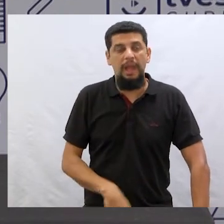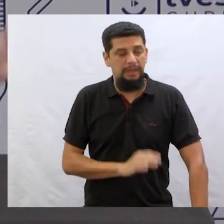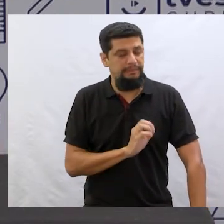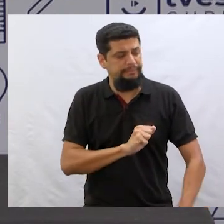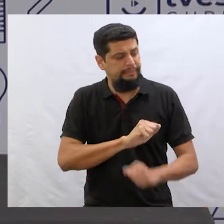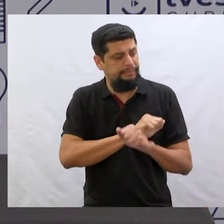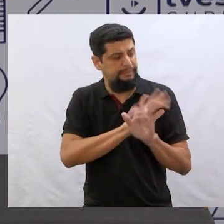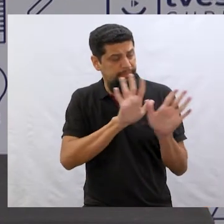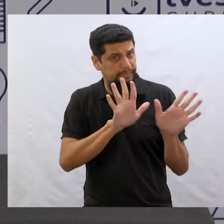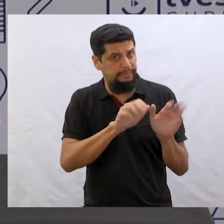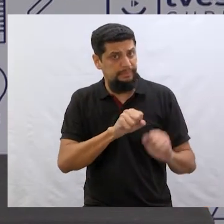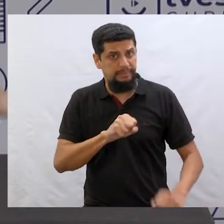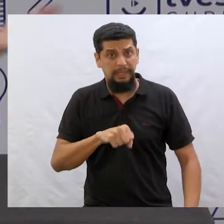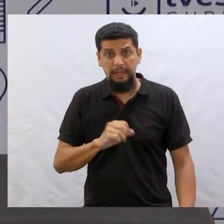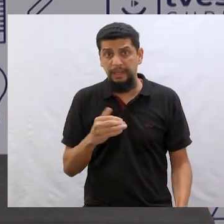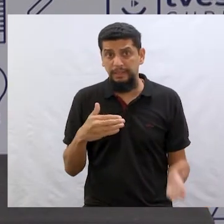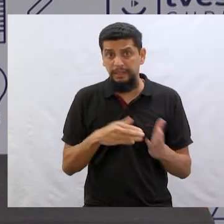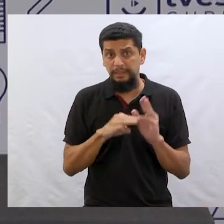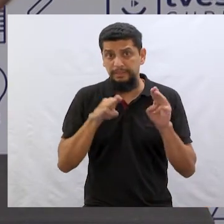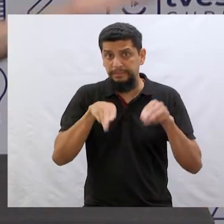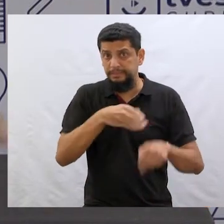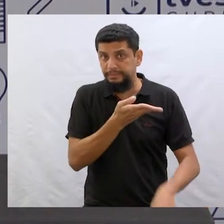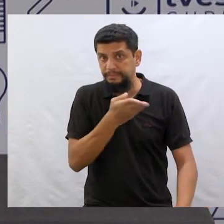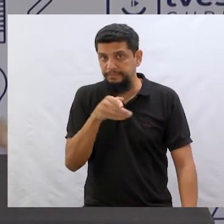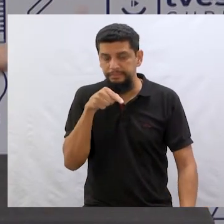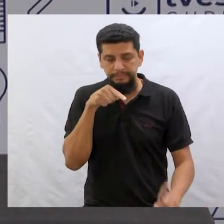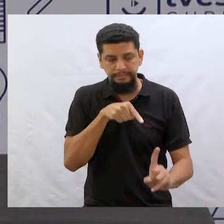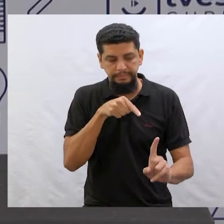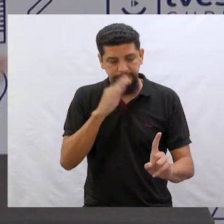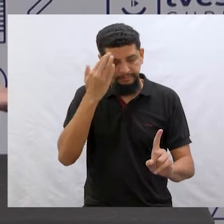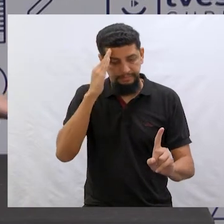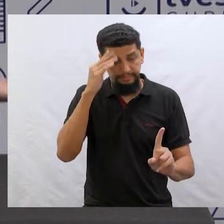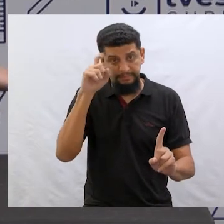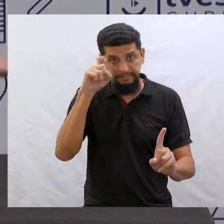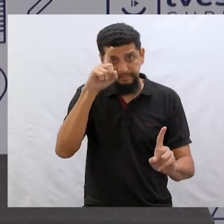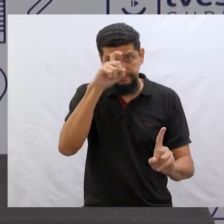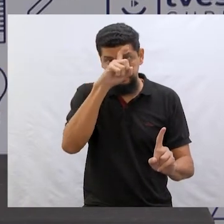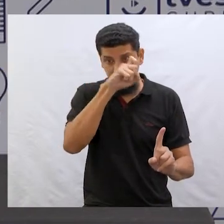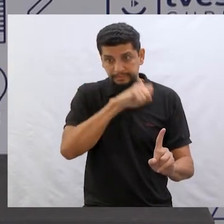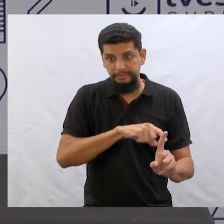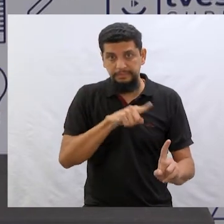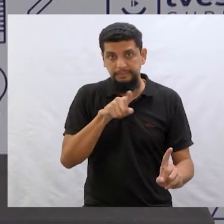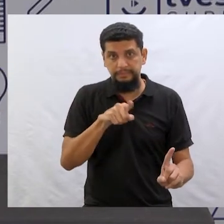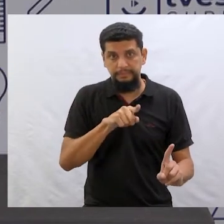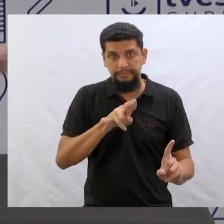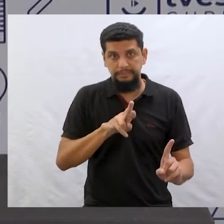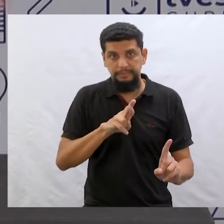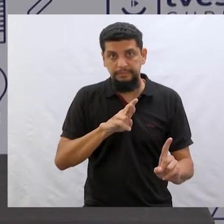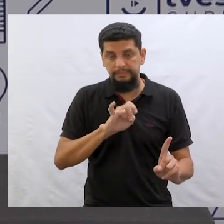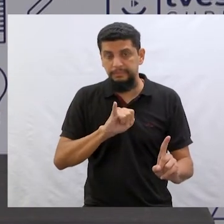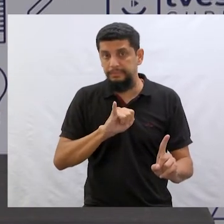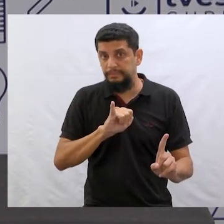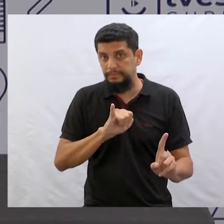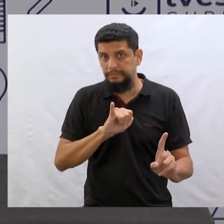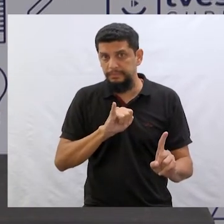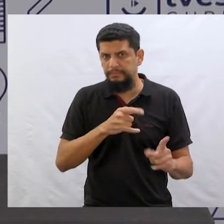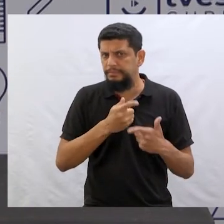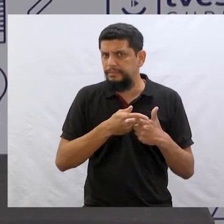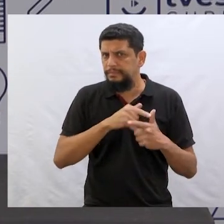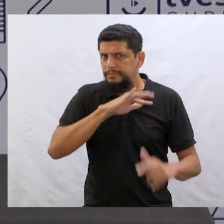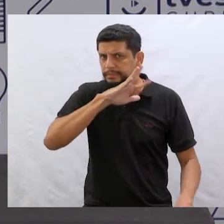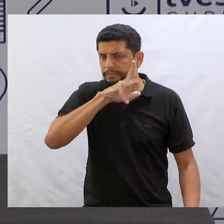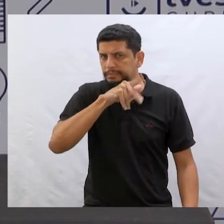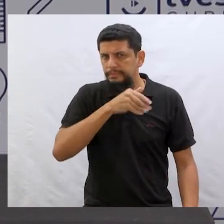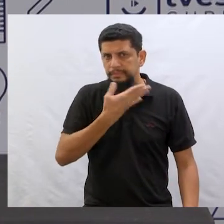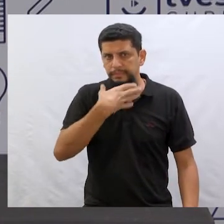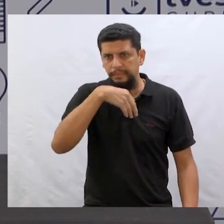E o Matheus, ah, claro pai, até que enfim você entendeu, né? Tava difícil, Zulrei. Então, por que